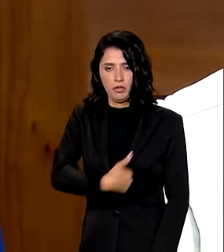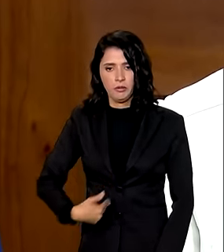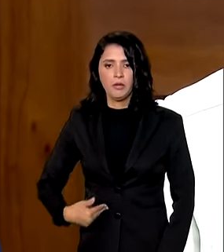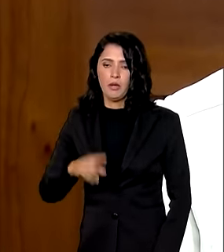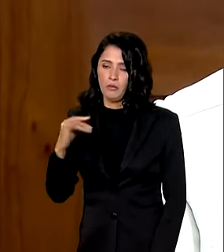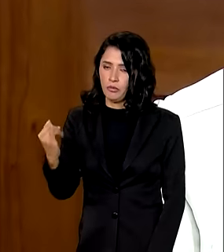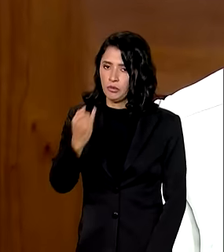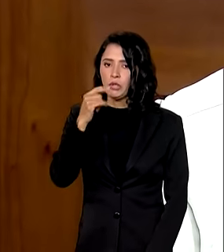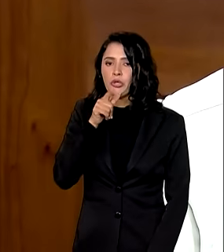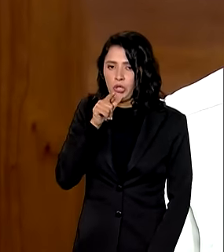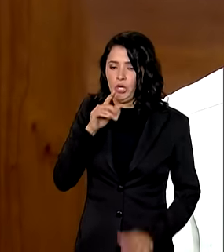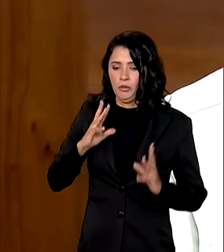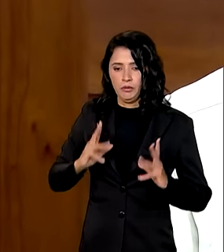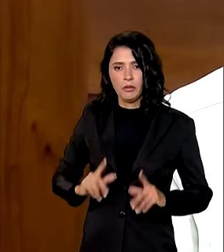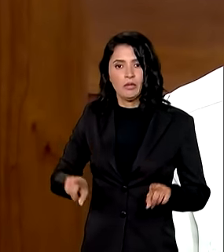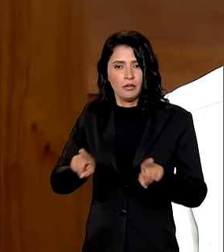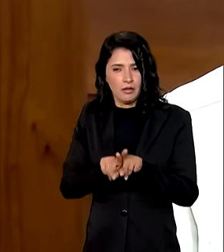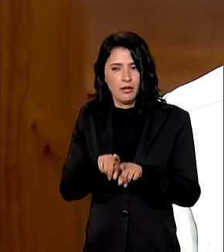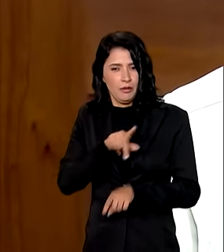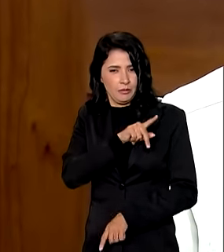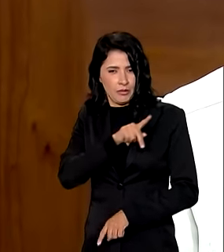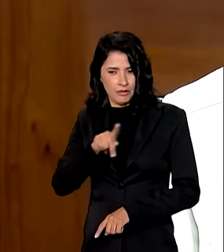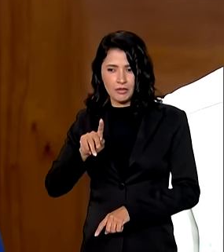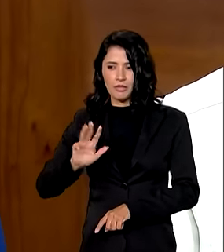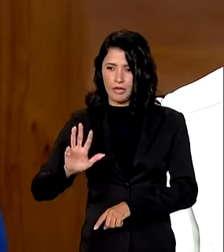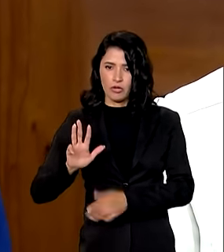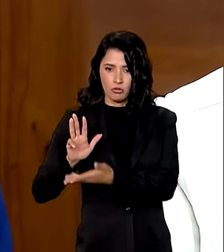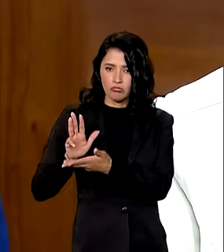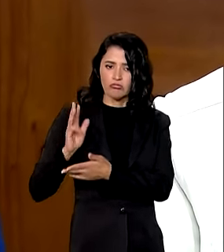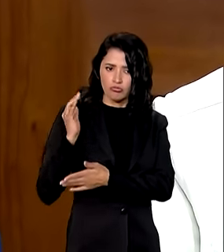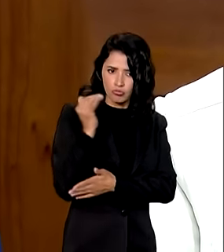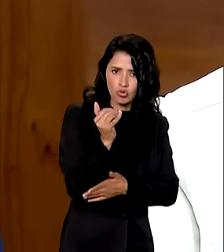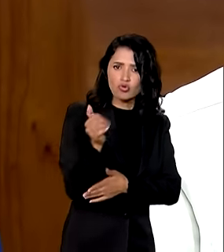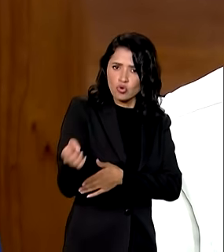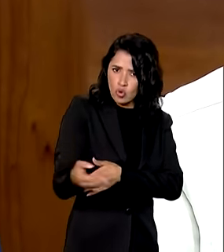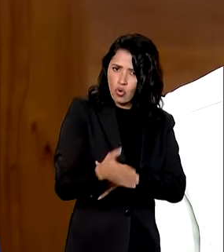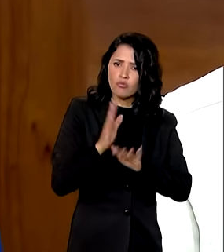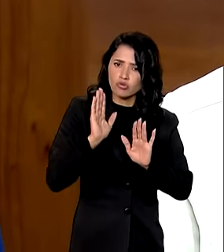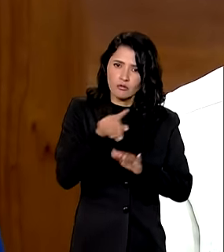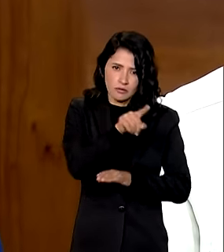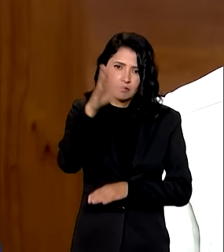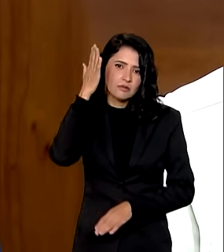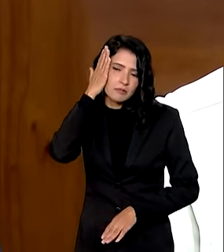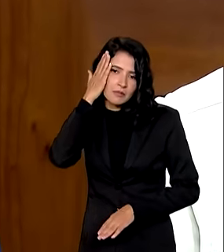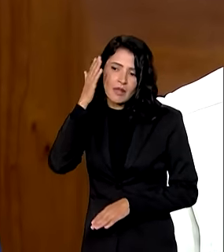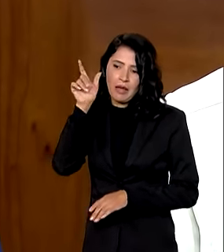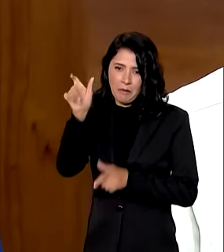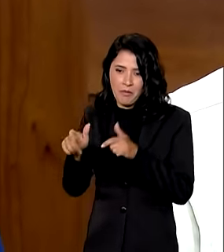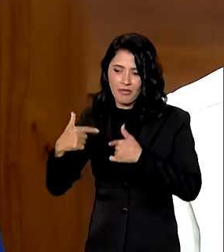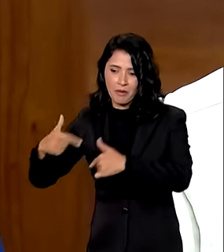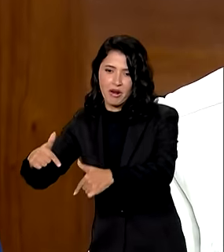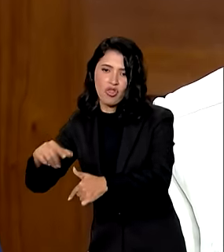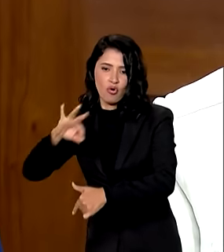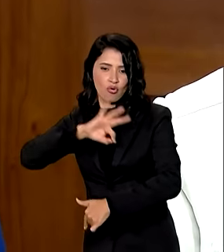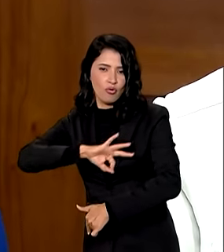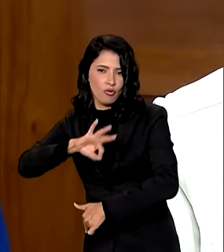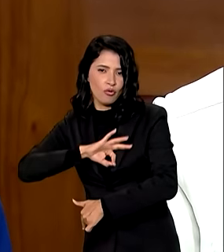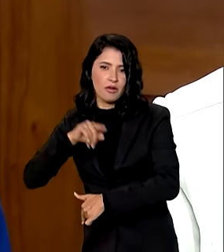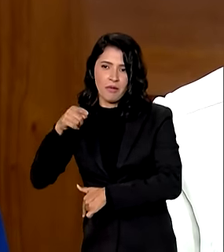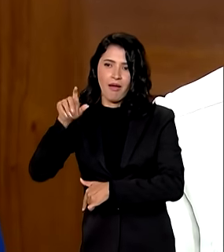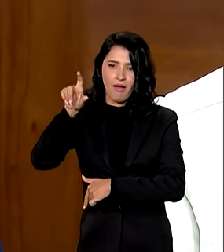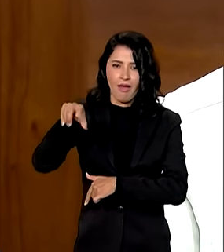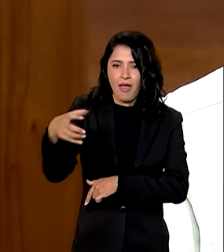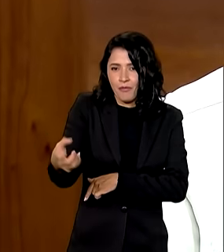O presidente Lula fez novos anúncios, como vocês já sabem, para os trabalhadores afalariados, para os beneficiários de